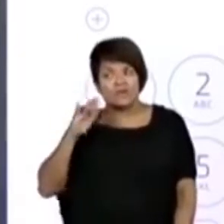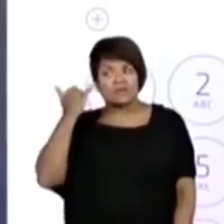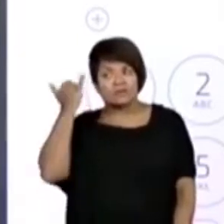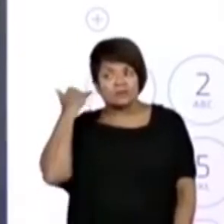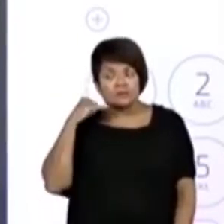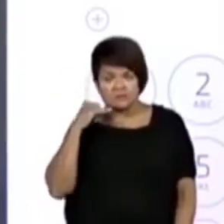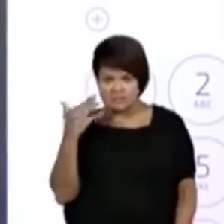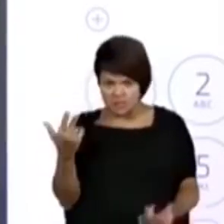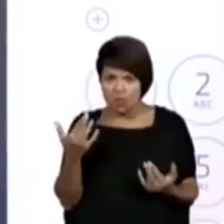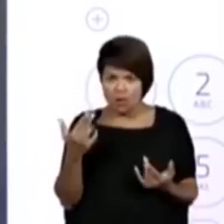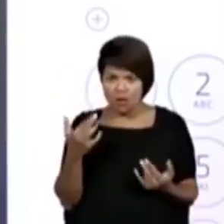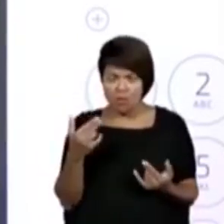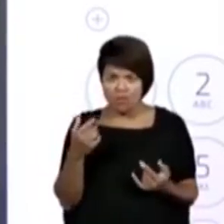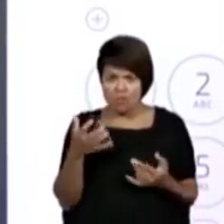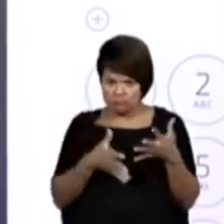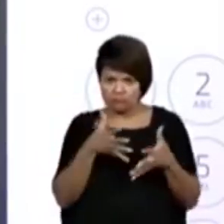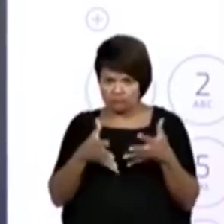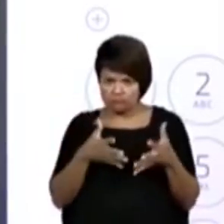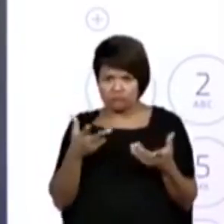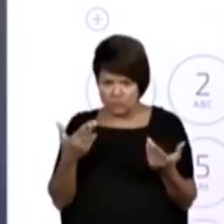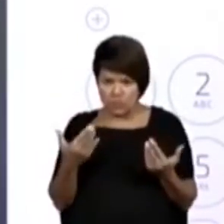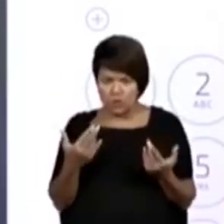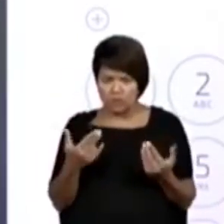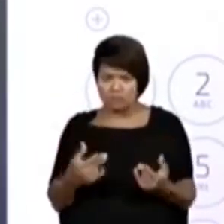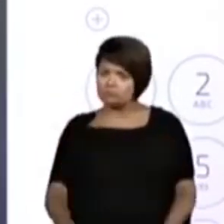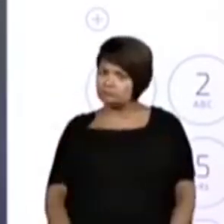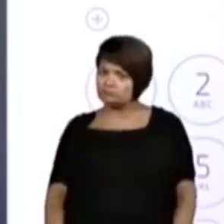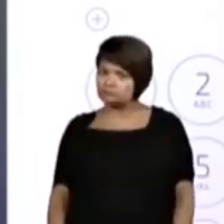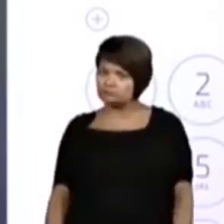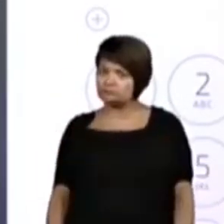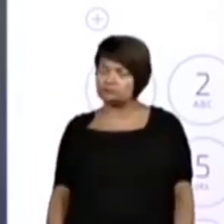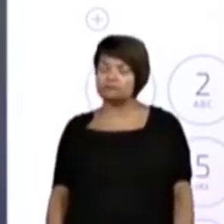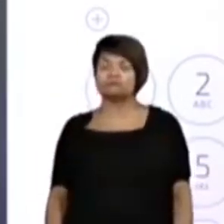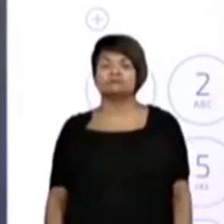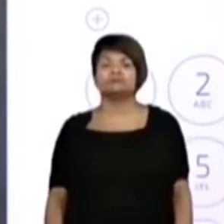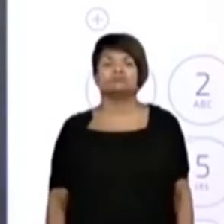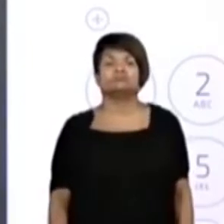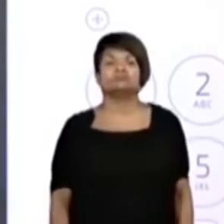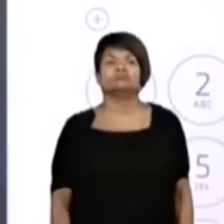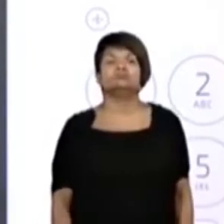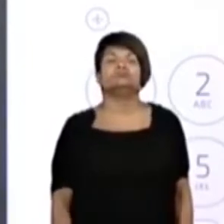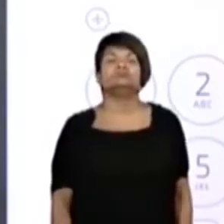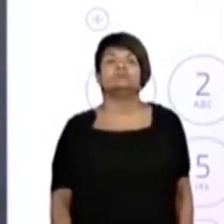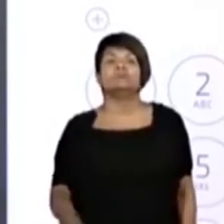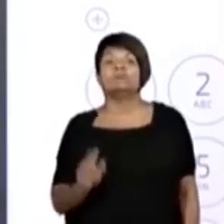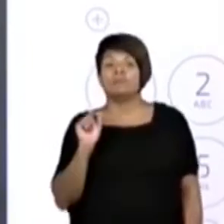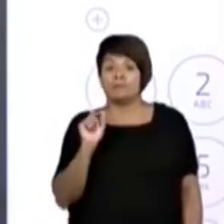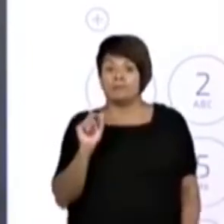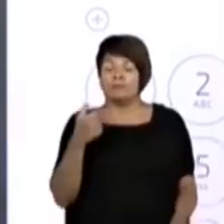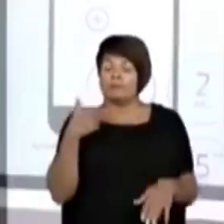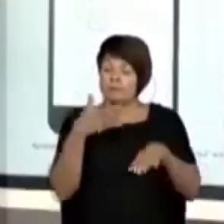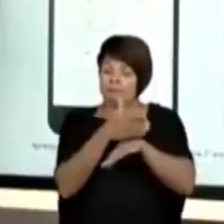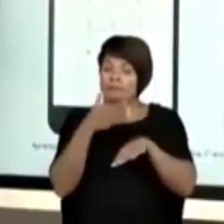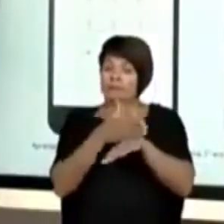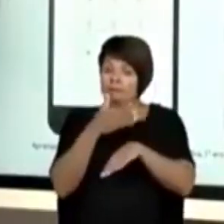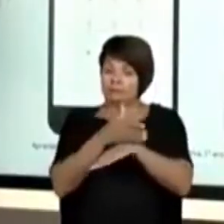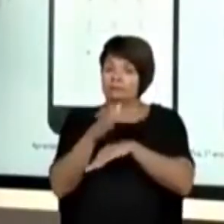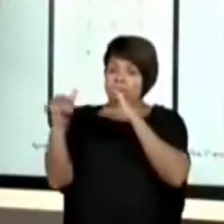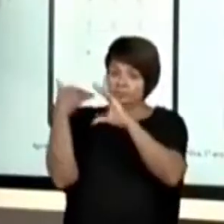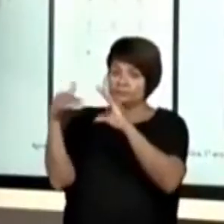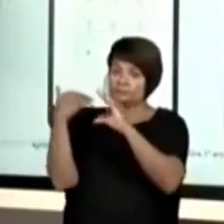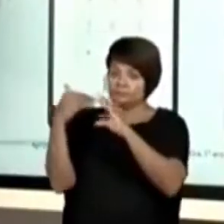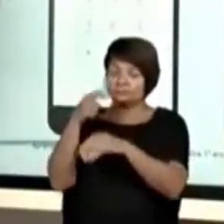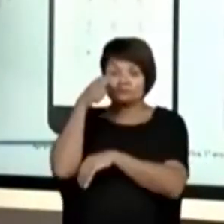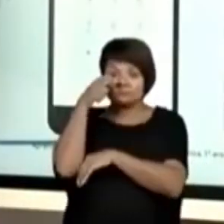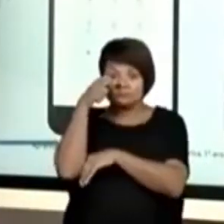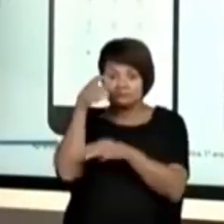a Pro aí no chat, não tem problema. Fala, depois vocês escrevem, né, professora Fran? Mais importante, às vezes, é participar da aula,